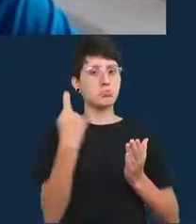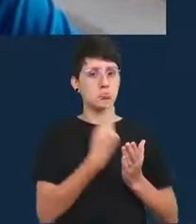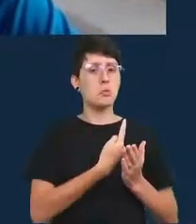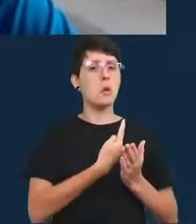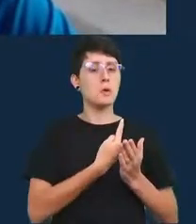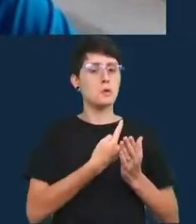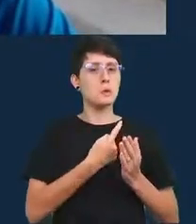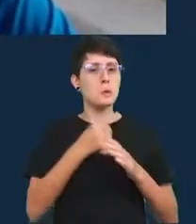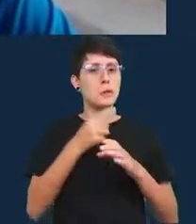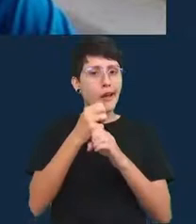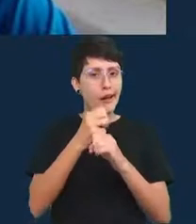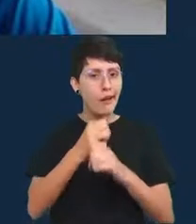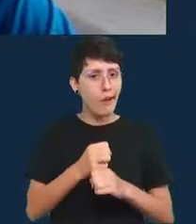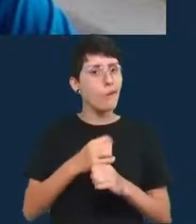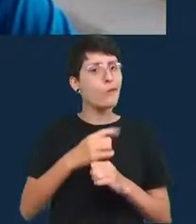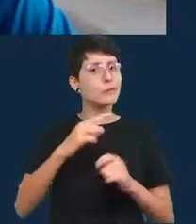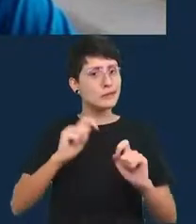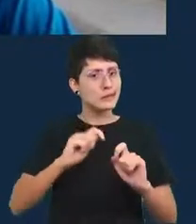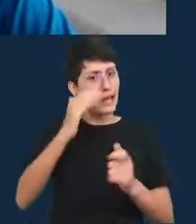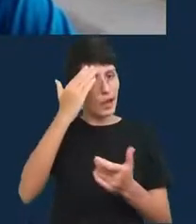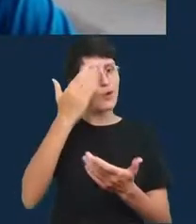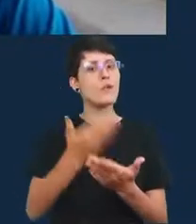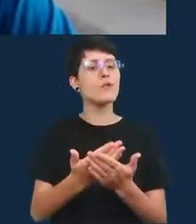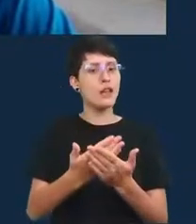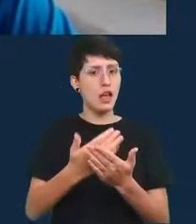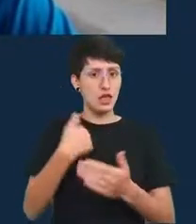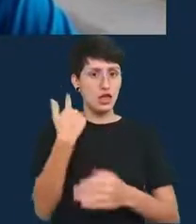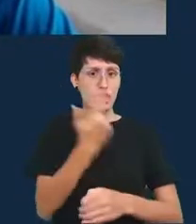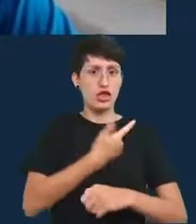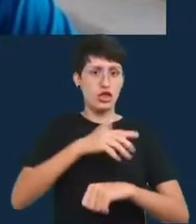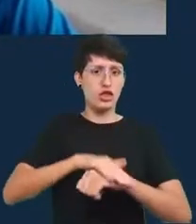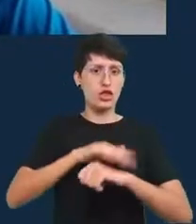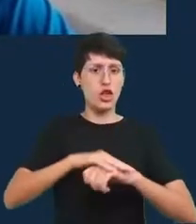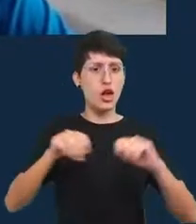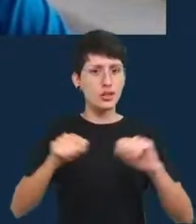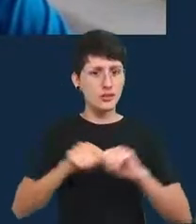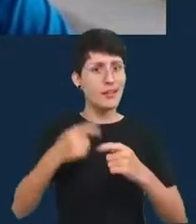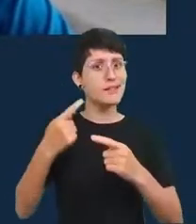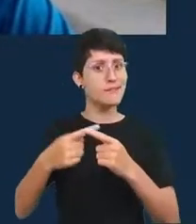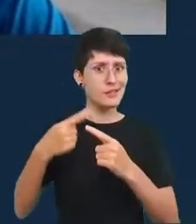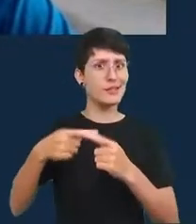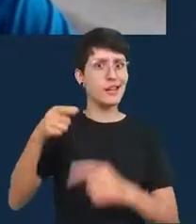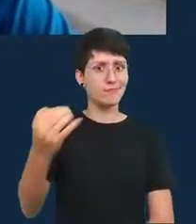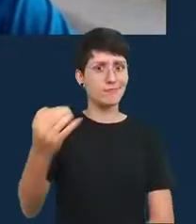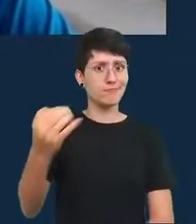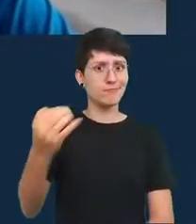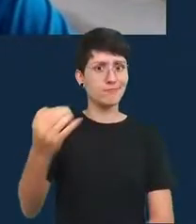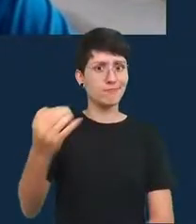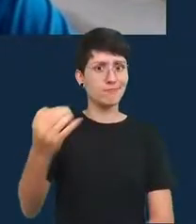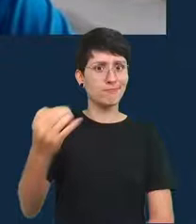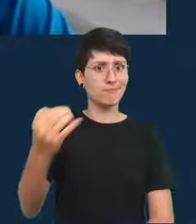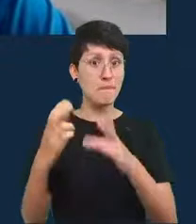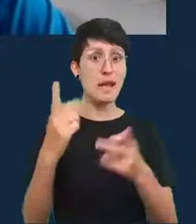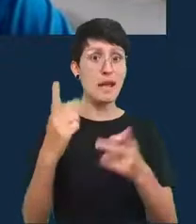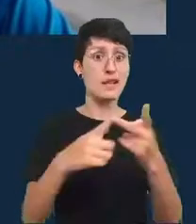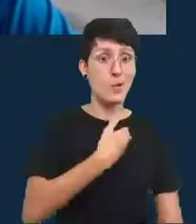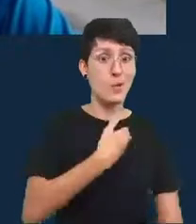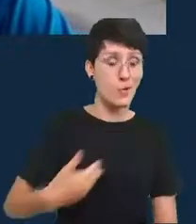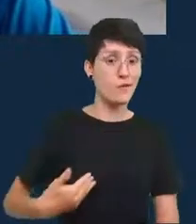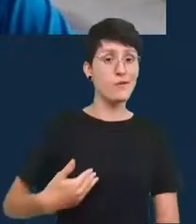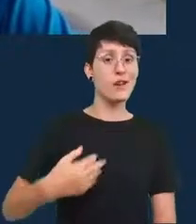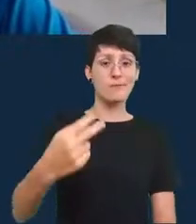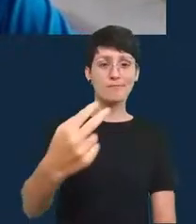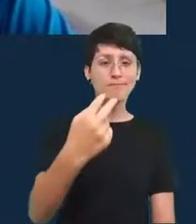confiáveis são as estimativas que nós produzimos e isso é muito importante porque os governos há muito tempo e as empresas também têm produzido estimativas